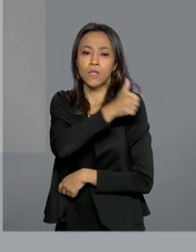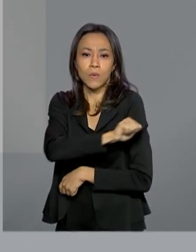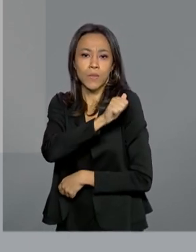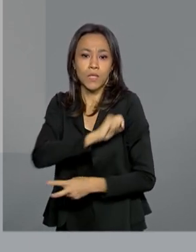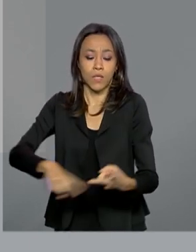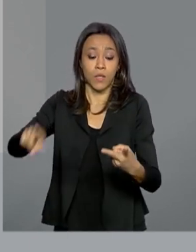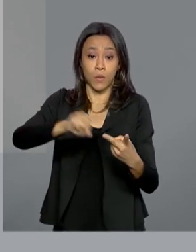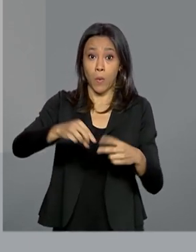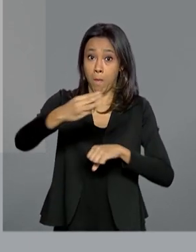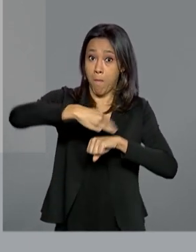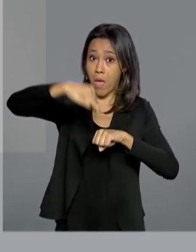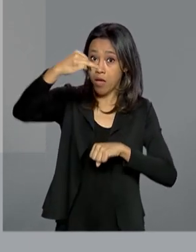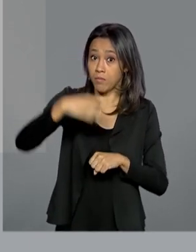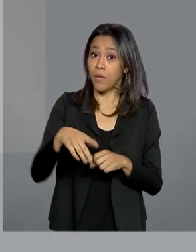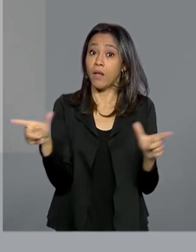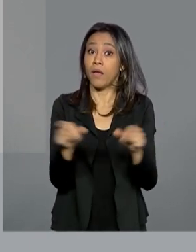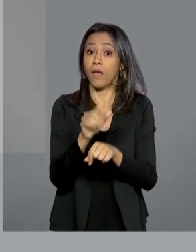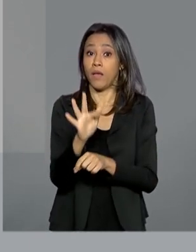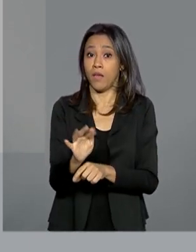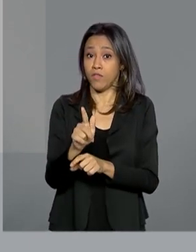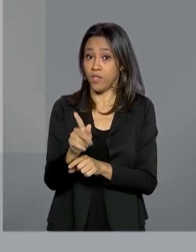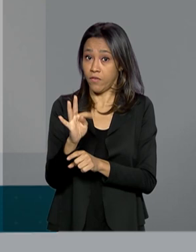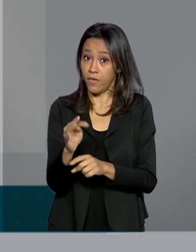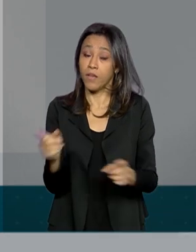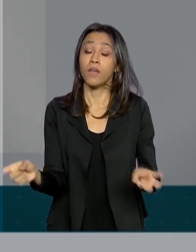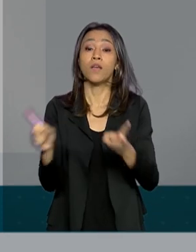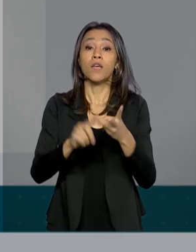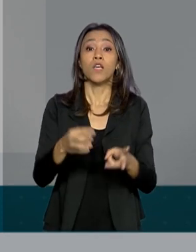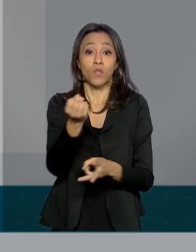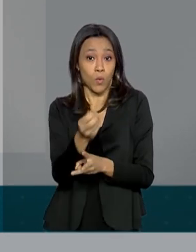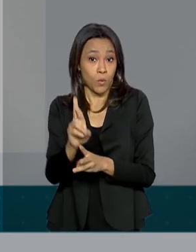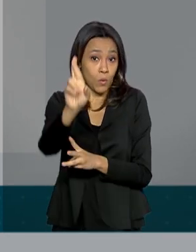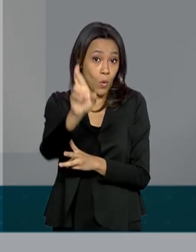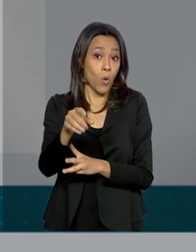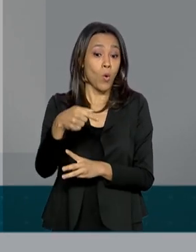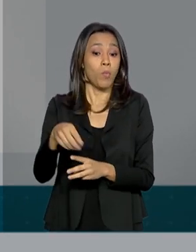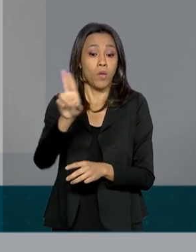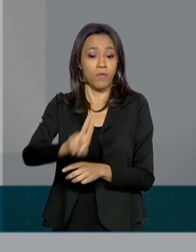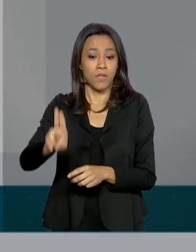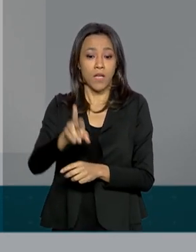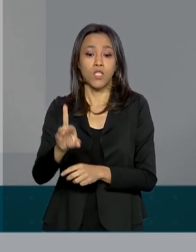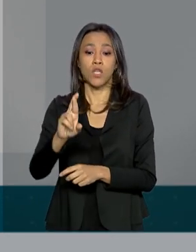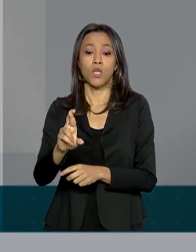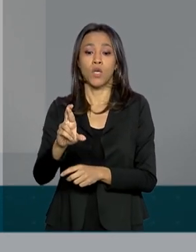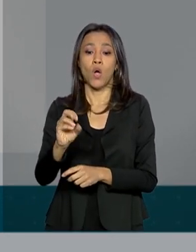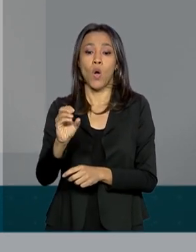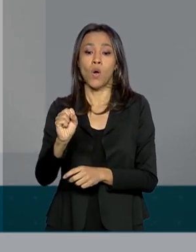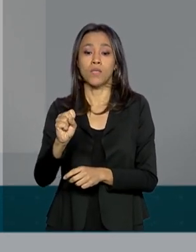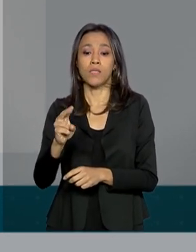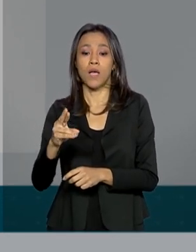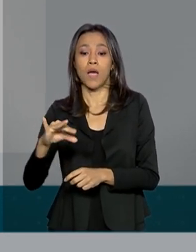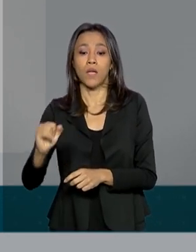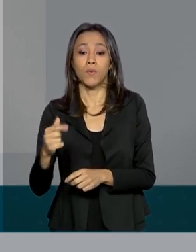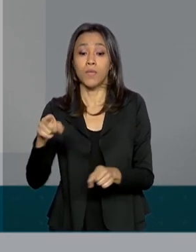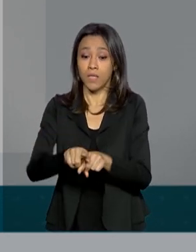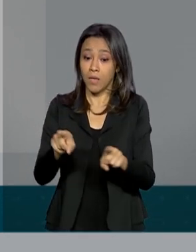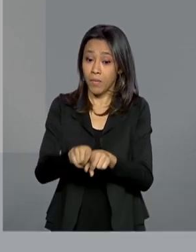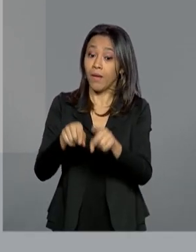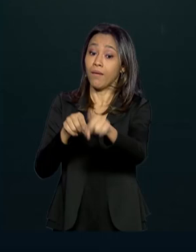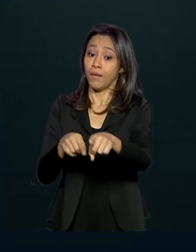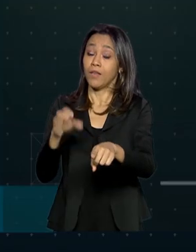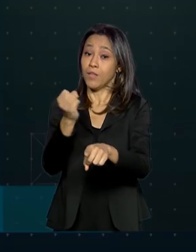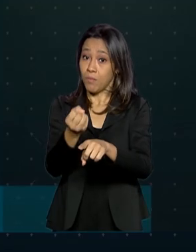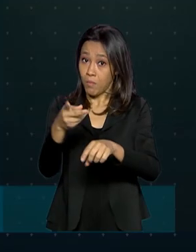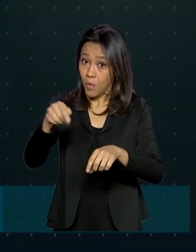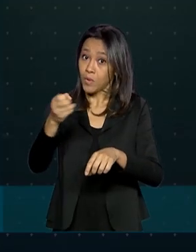Fundação Getúlio Vargas, doutor pela Universidade de Rosário e pós-doutor pela Universidade de Wuppertal, na Alemanha.